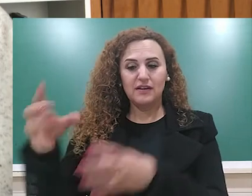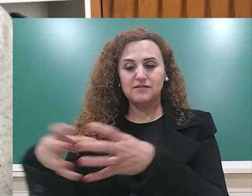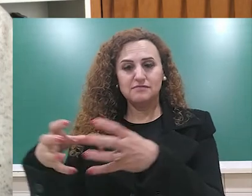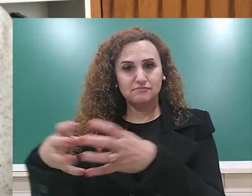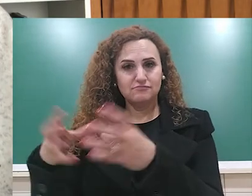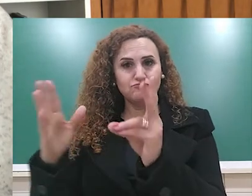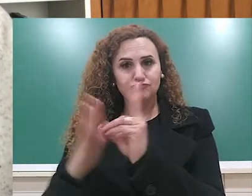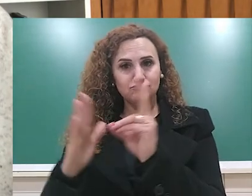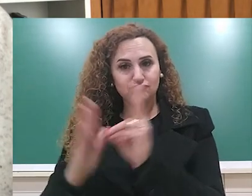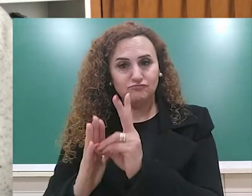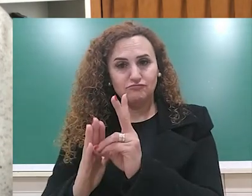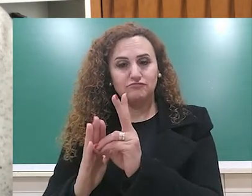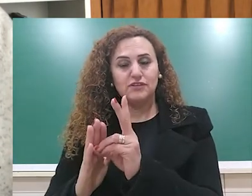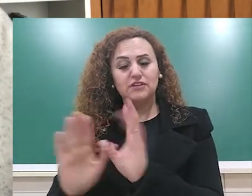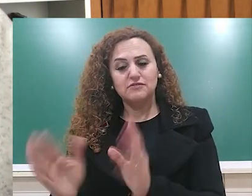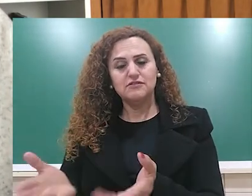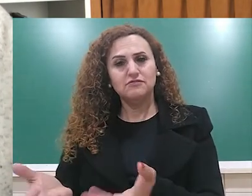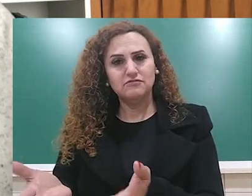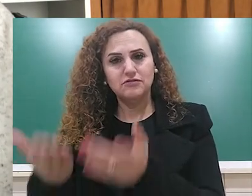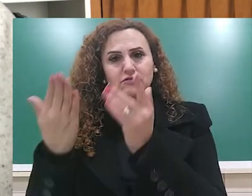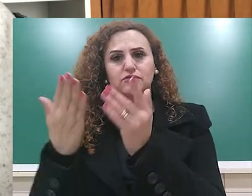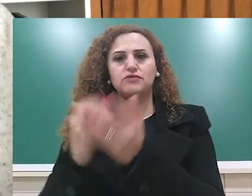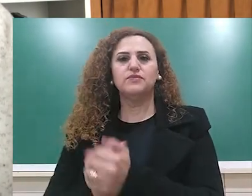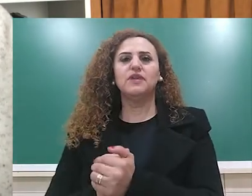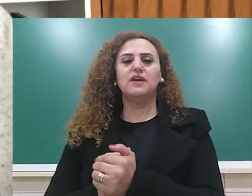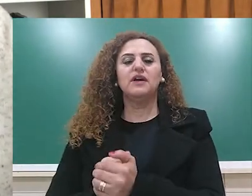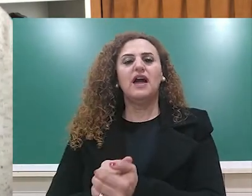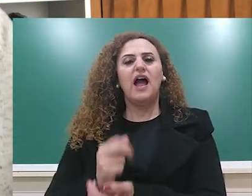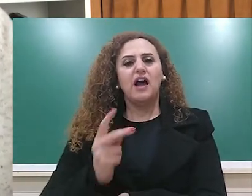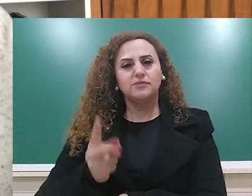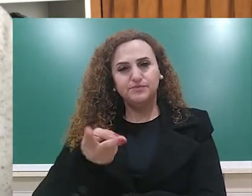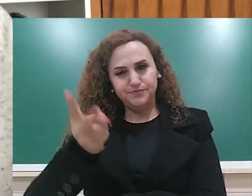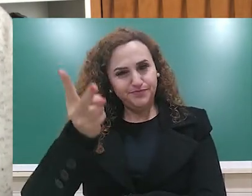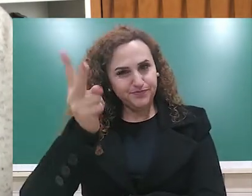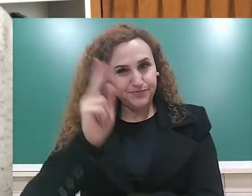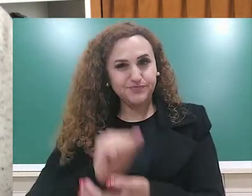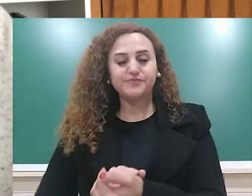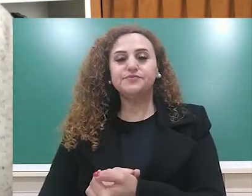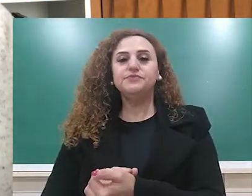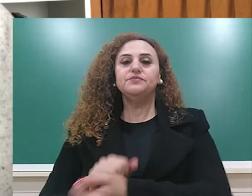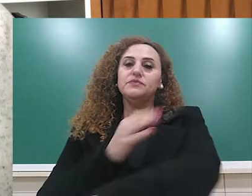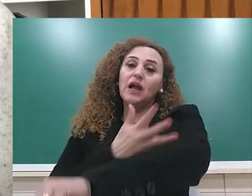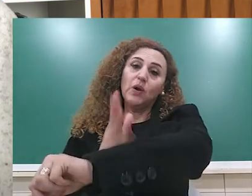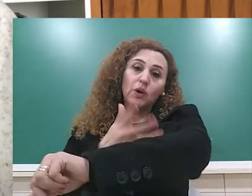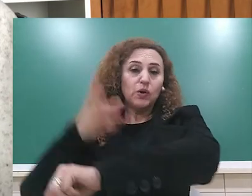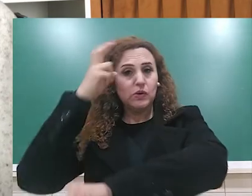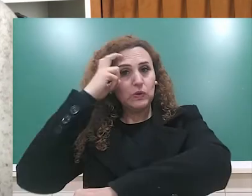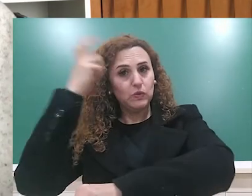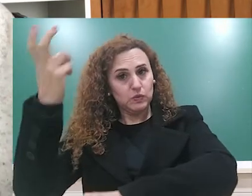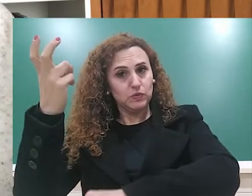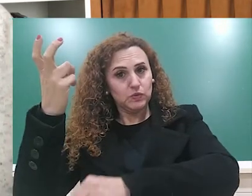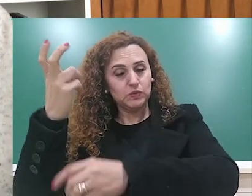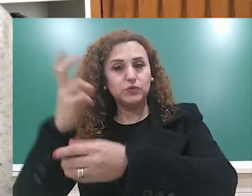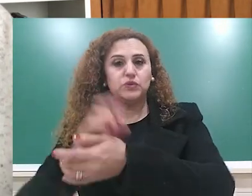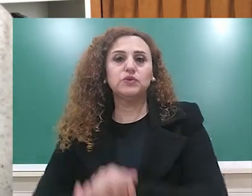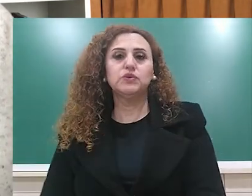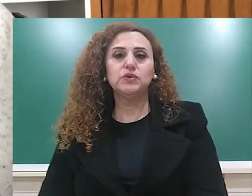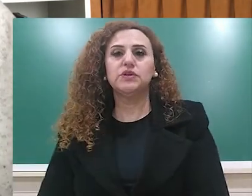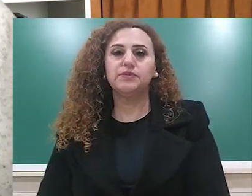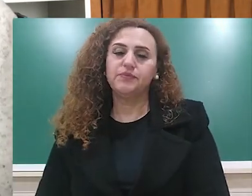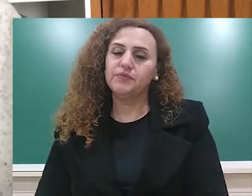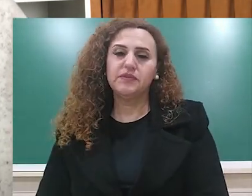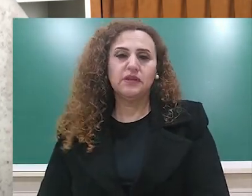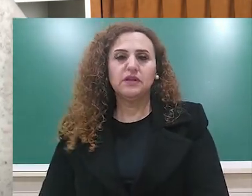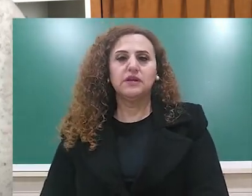agir dessa forma, ou seja, a continuar tendo os seus hábitos culturais, os seus costumes, como sempre eles